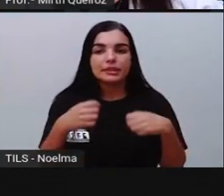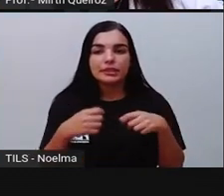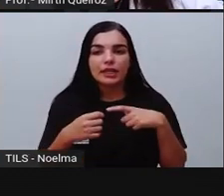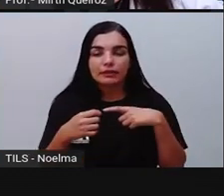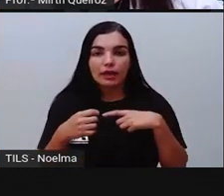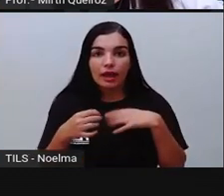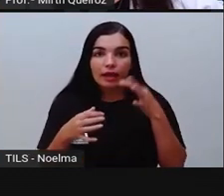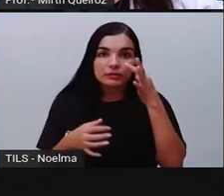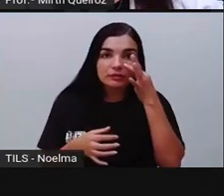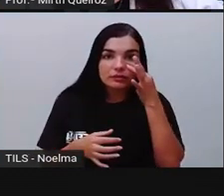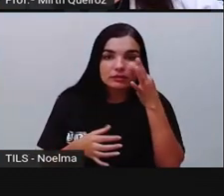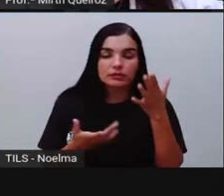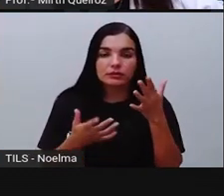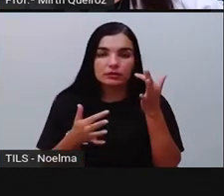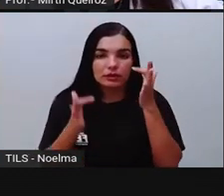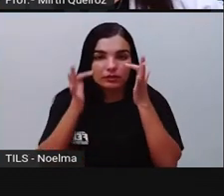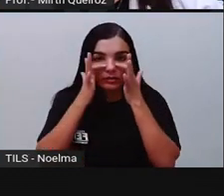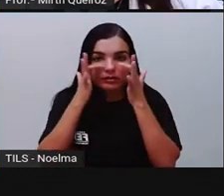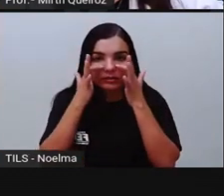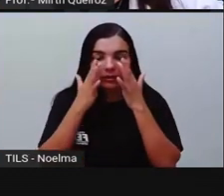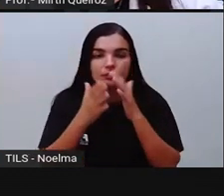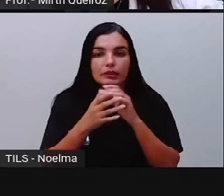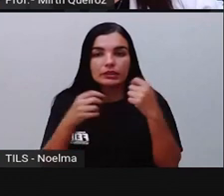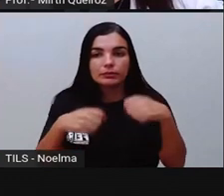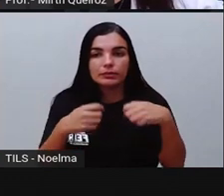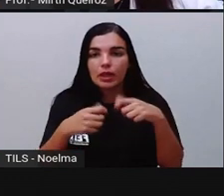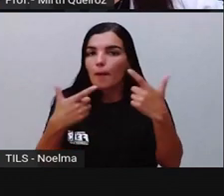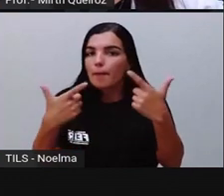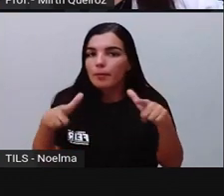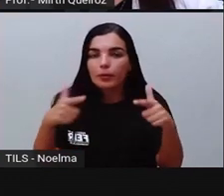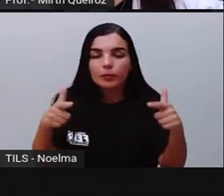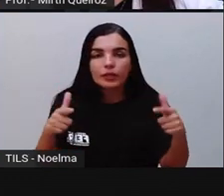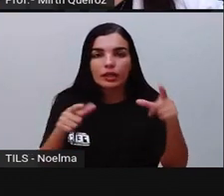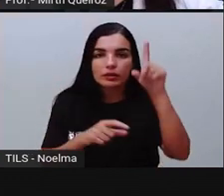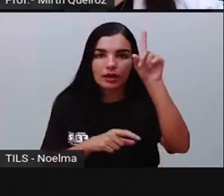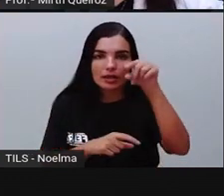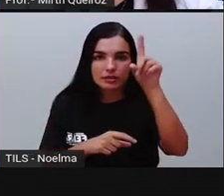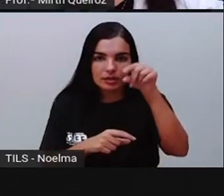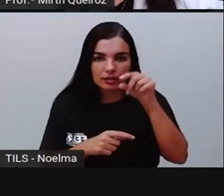certo? No caso de paroxítonas, nós não vamos acentuar.